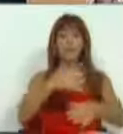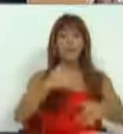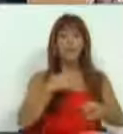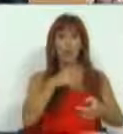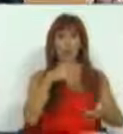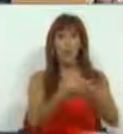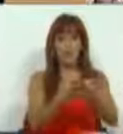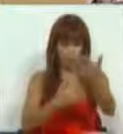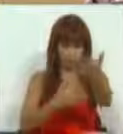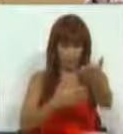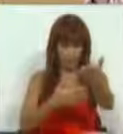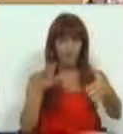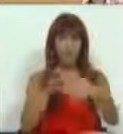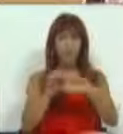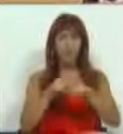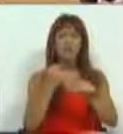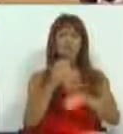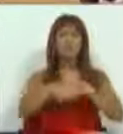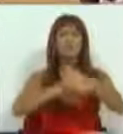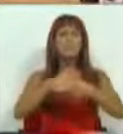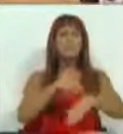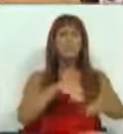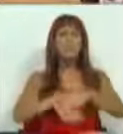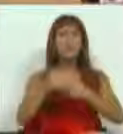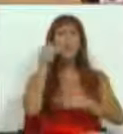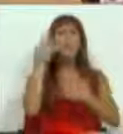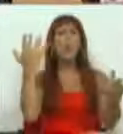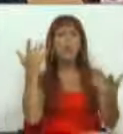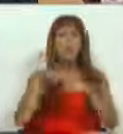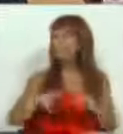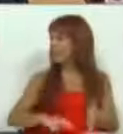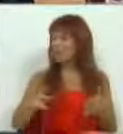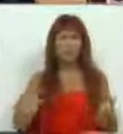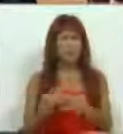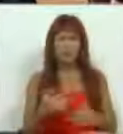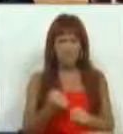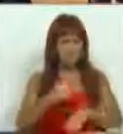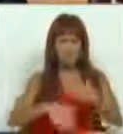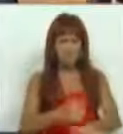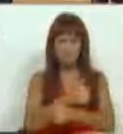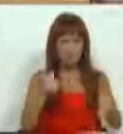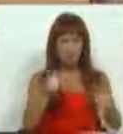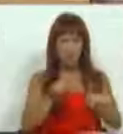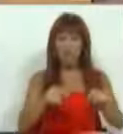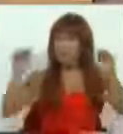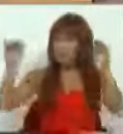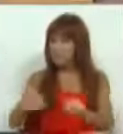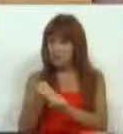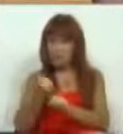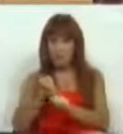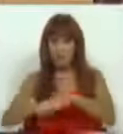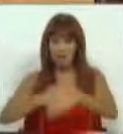gostava de colocar tem a ver com a operacionalidade. Esta reforma não traz maior operacionalidade, traz menor